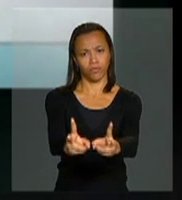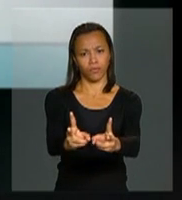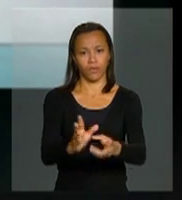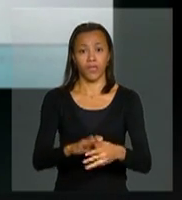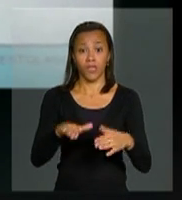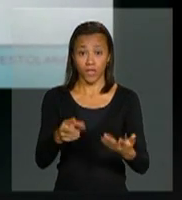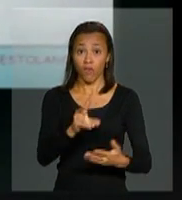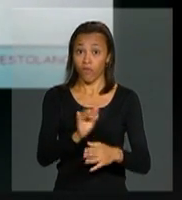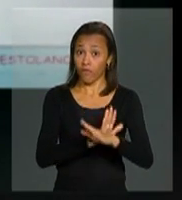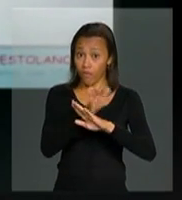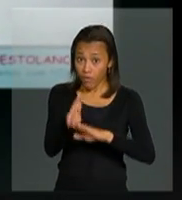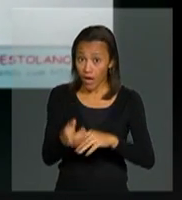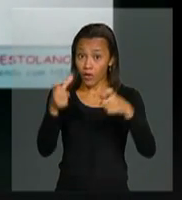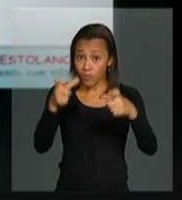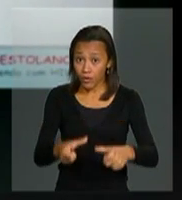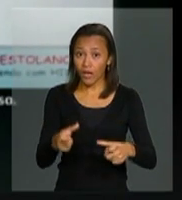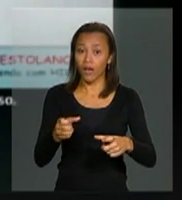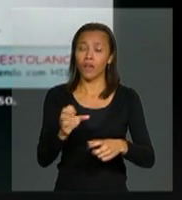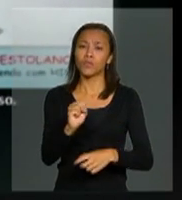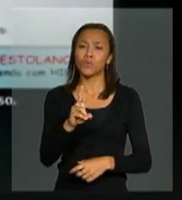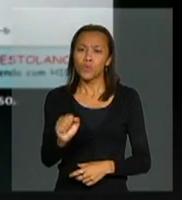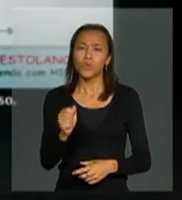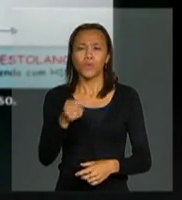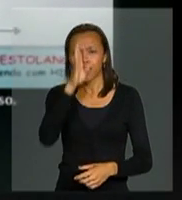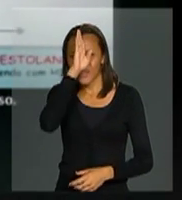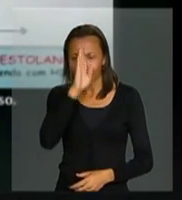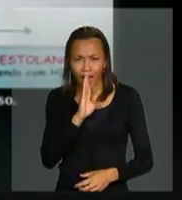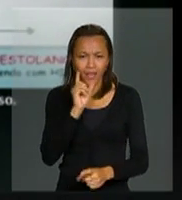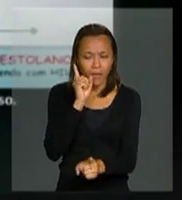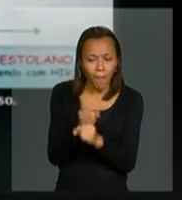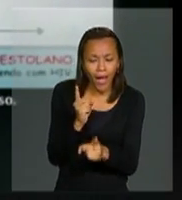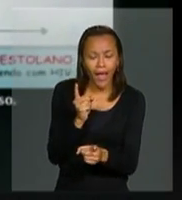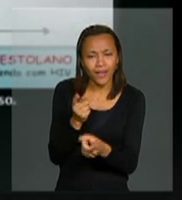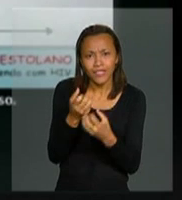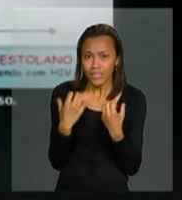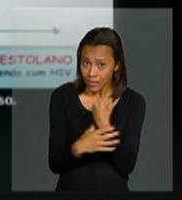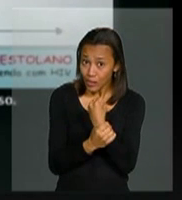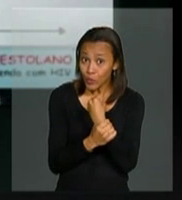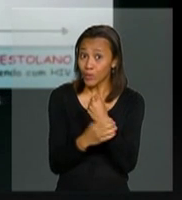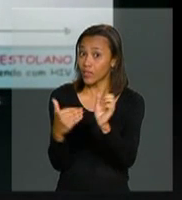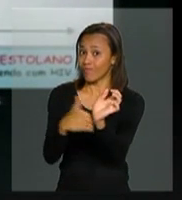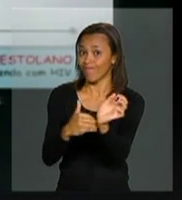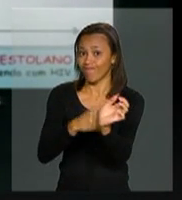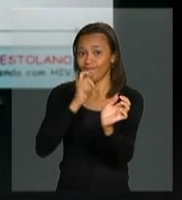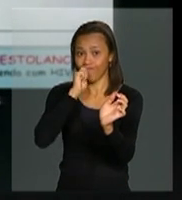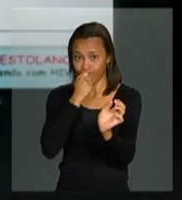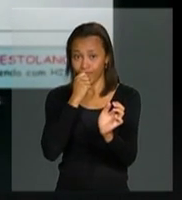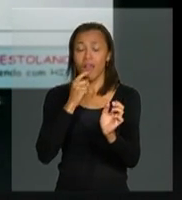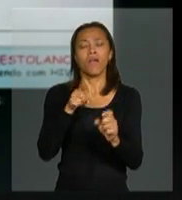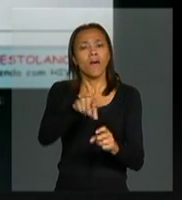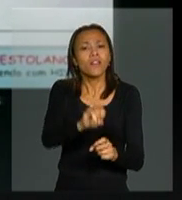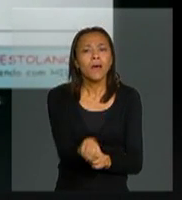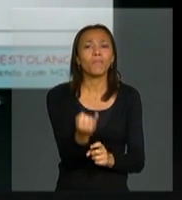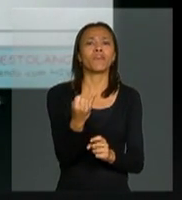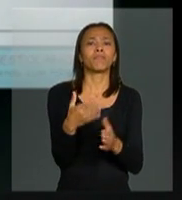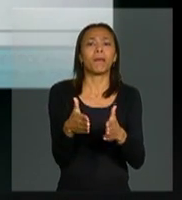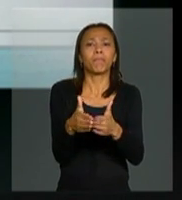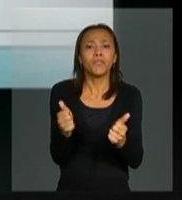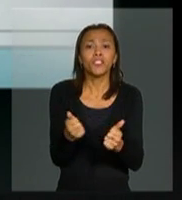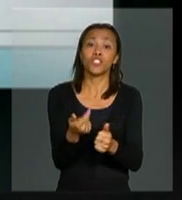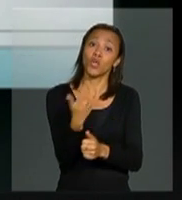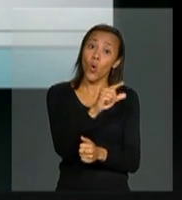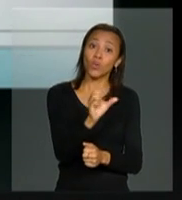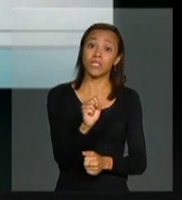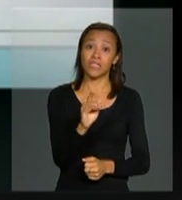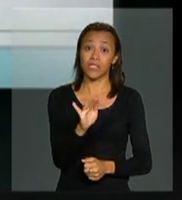Então vá à unidade de saúde. O teste é gratuito, rápido, seguro e sigiloso. Aproveite também para pedir os testes de